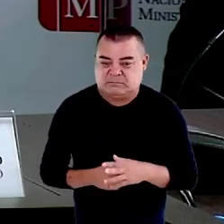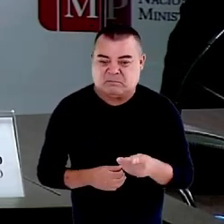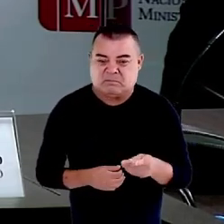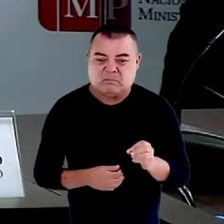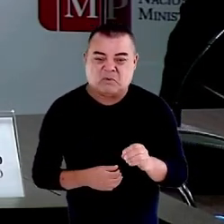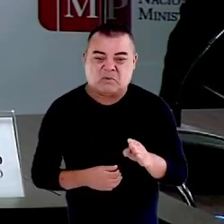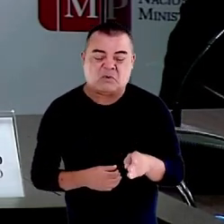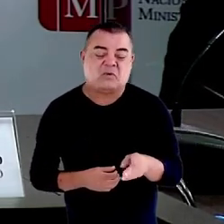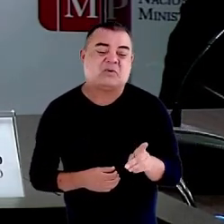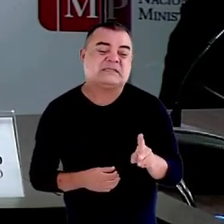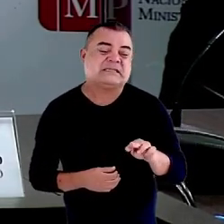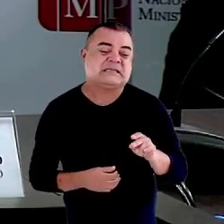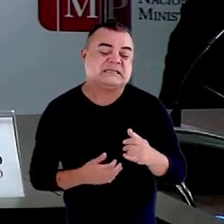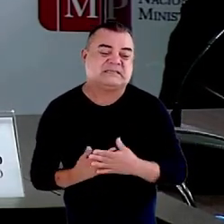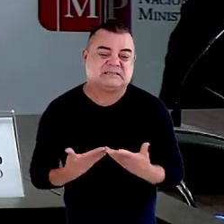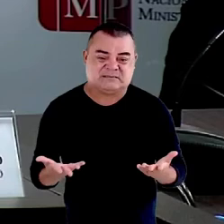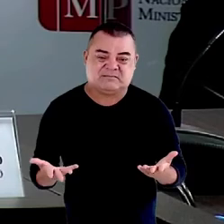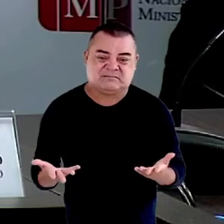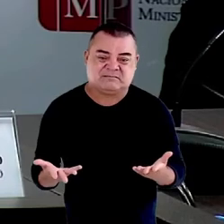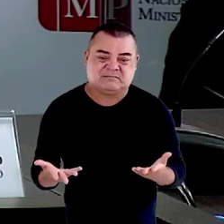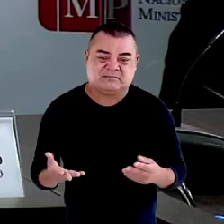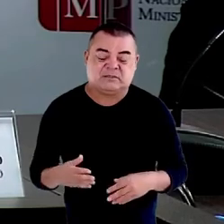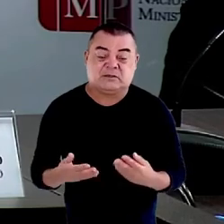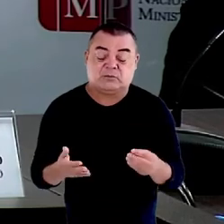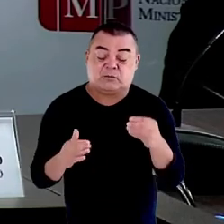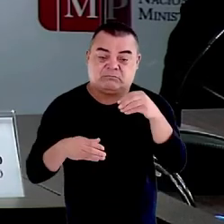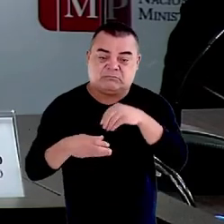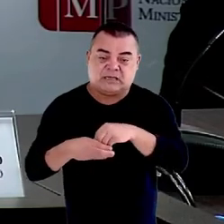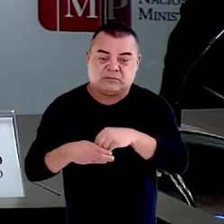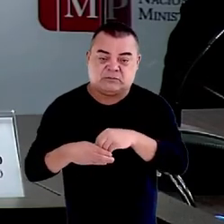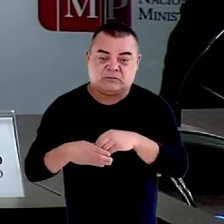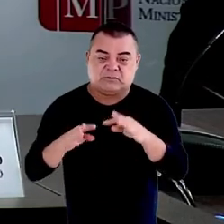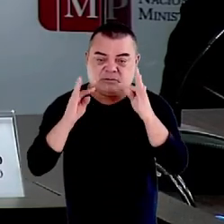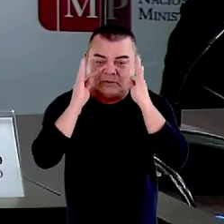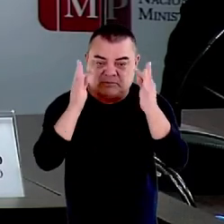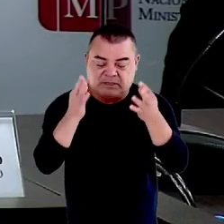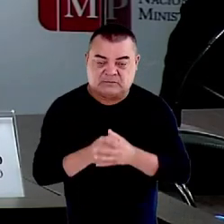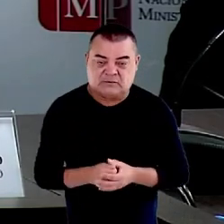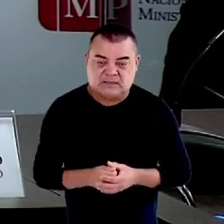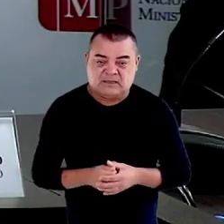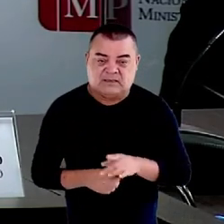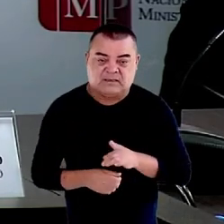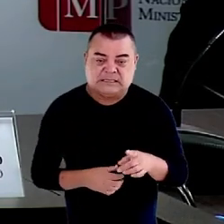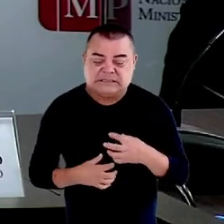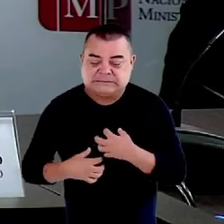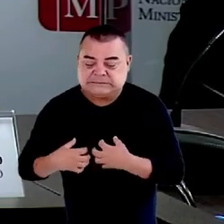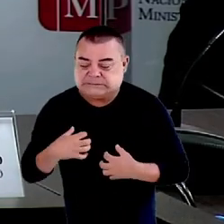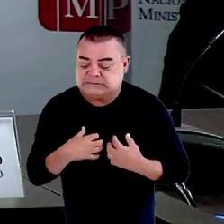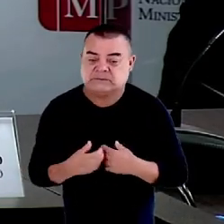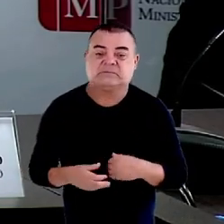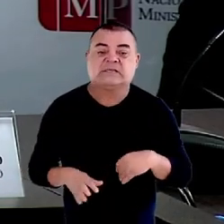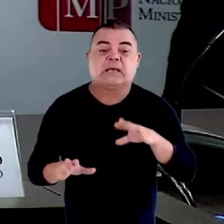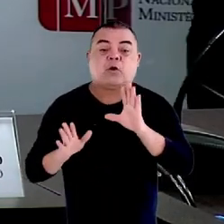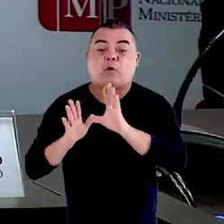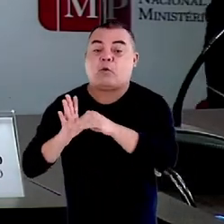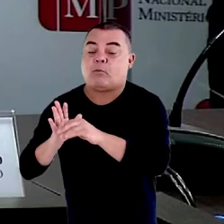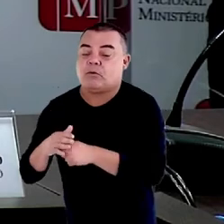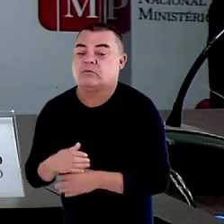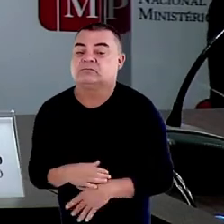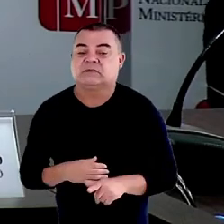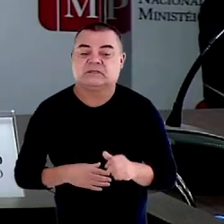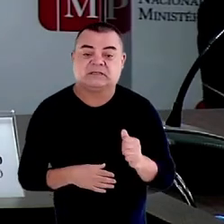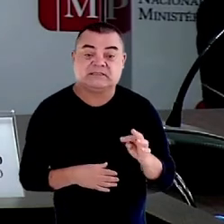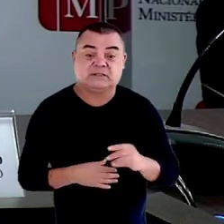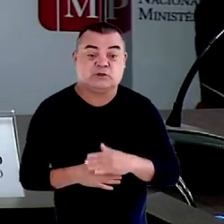foi dito no depoimento, e se processava o sujeito que, no desespero, pegou uma lata de doce de figo que não conseguiu